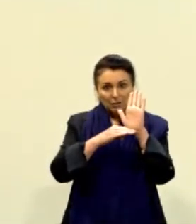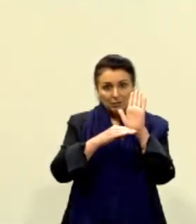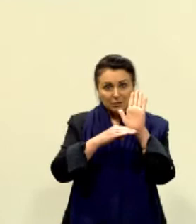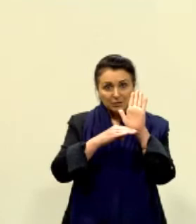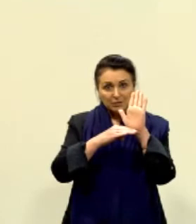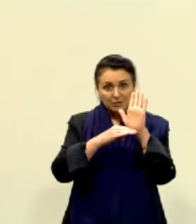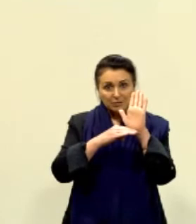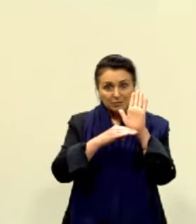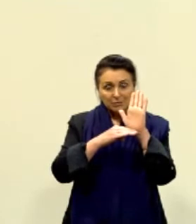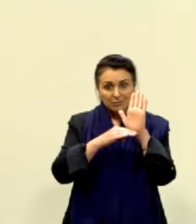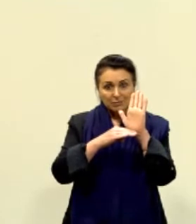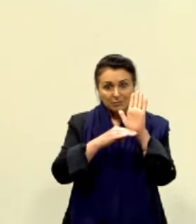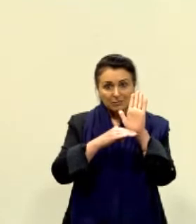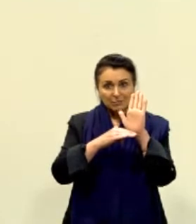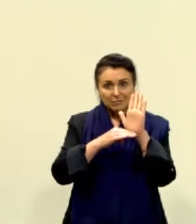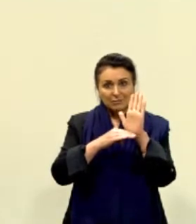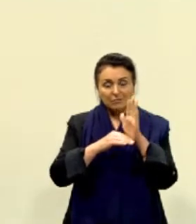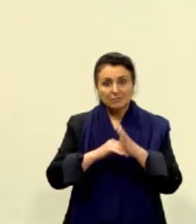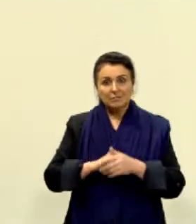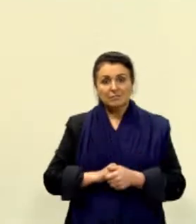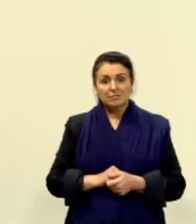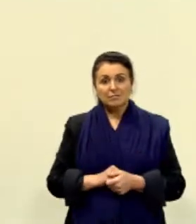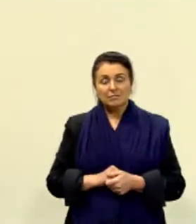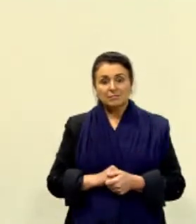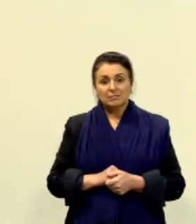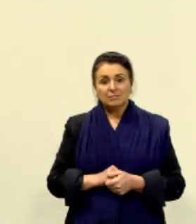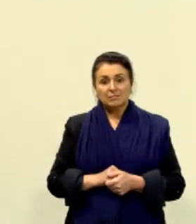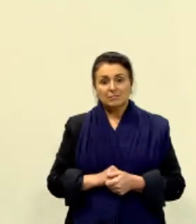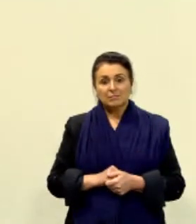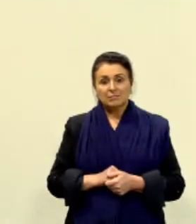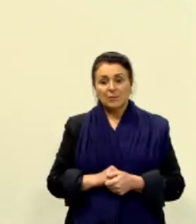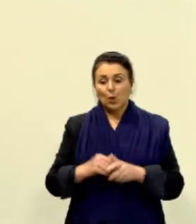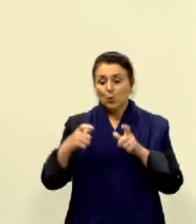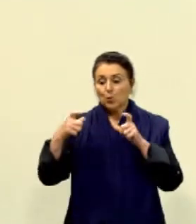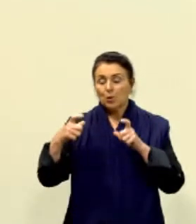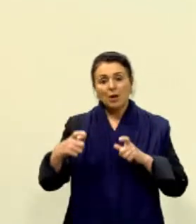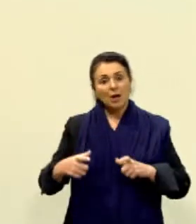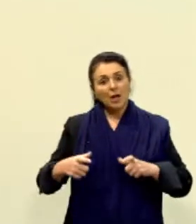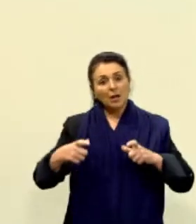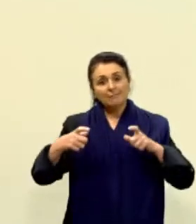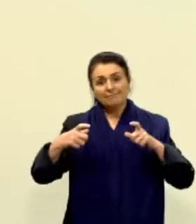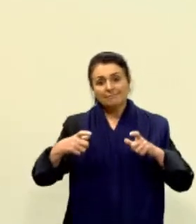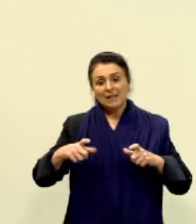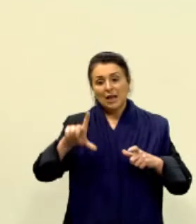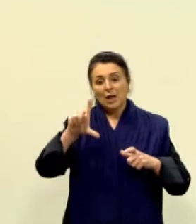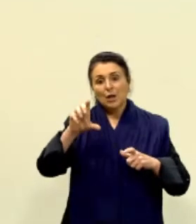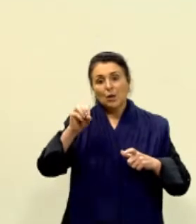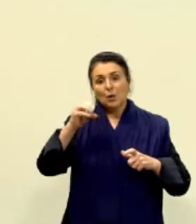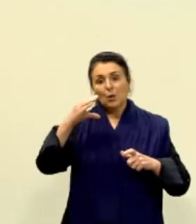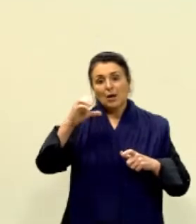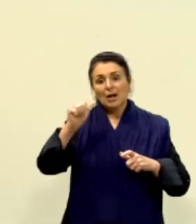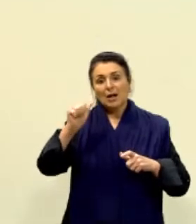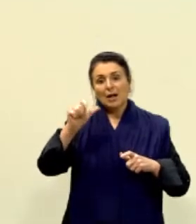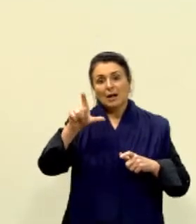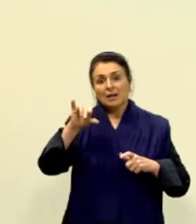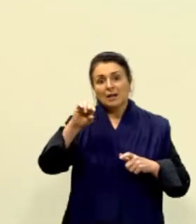provavelmente a localização localização